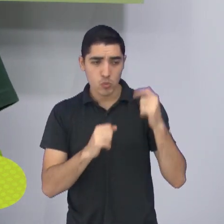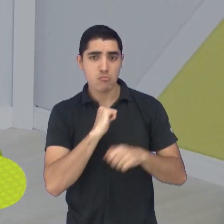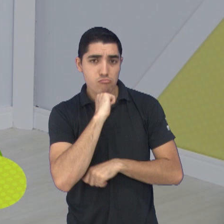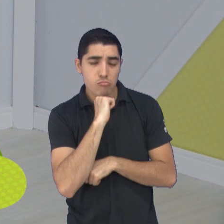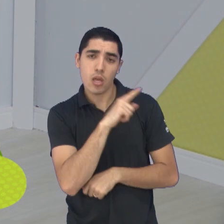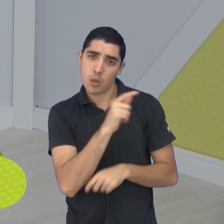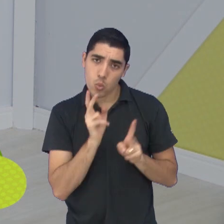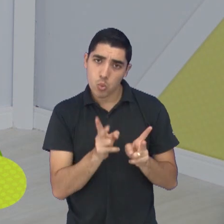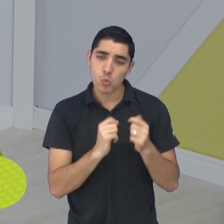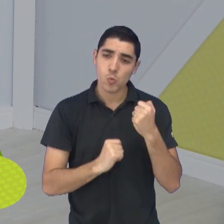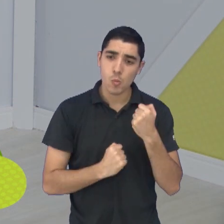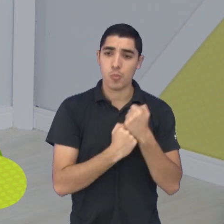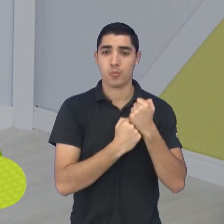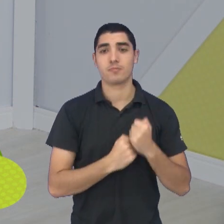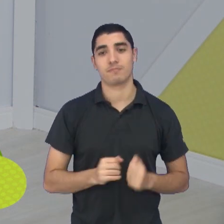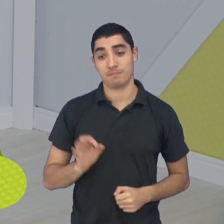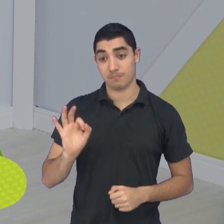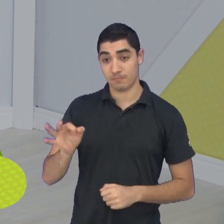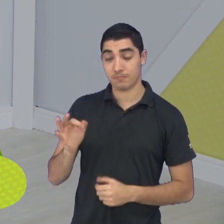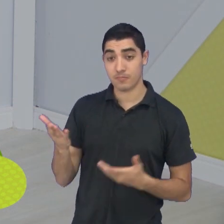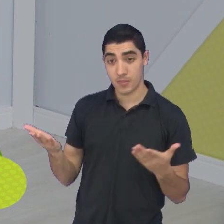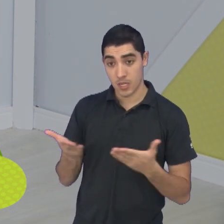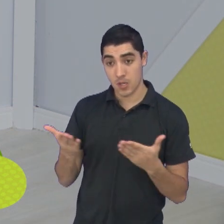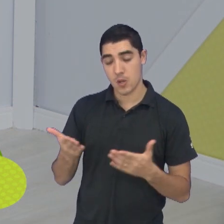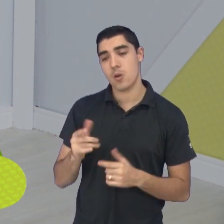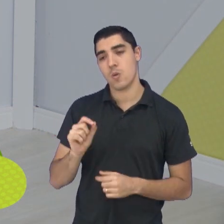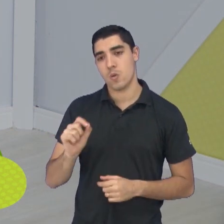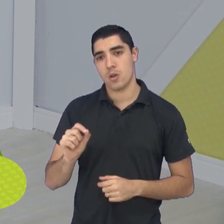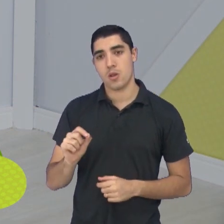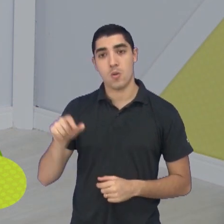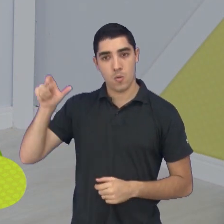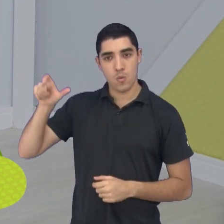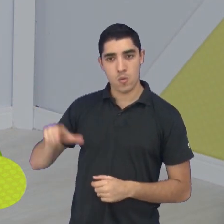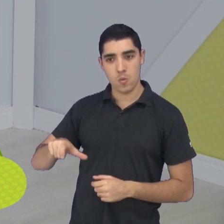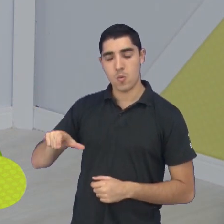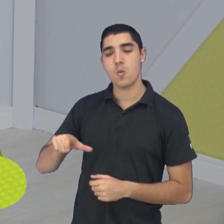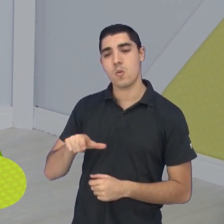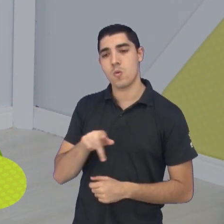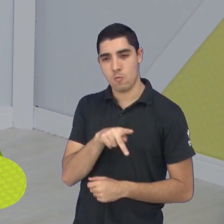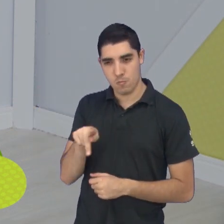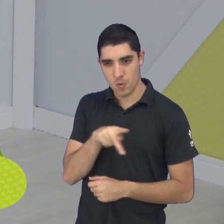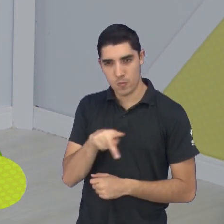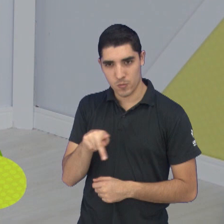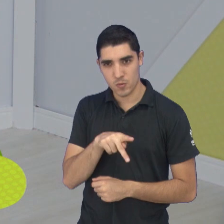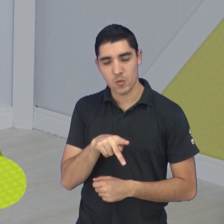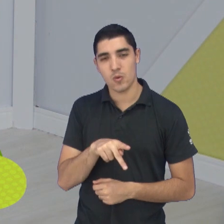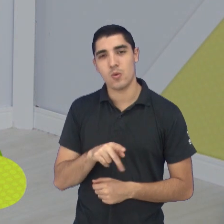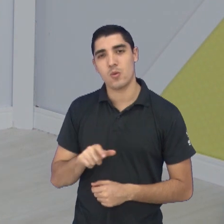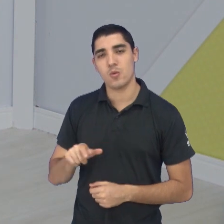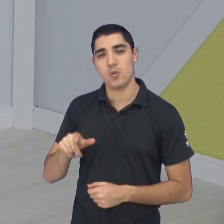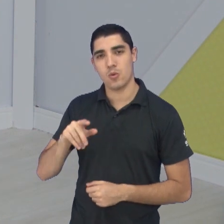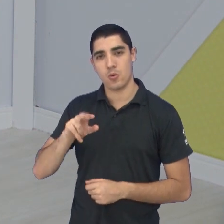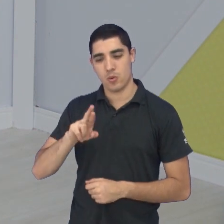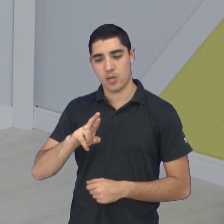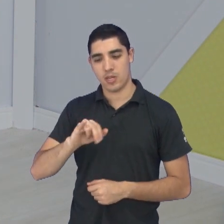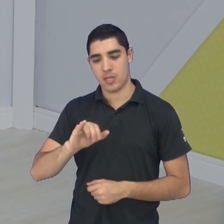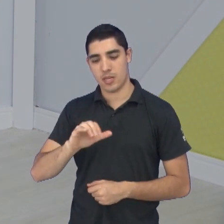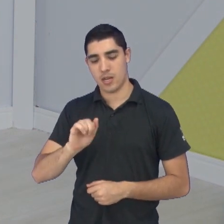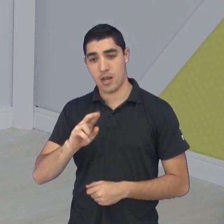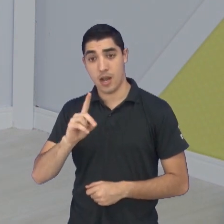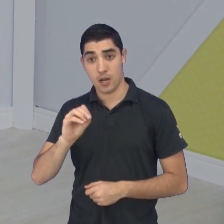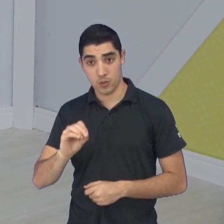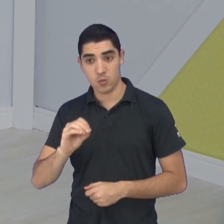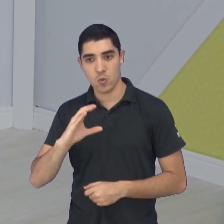dentro. Pois é, Bruno, a gente vai no pique aqui, ó. Agora, o Ricardo Costa vai falar, a gente separou em quatro, ou melhor,